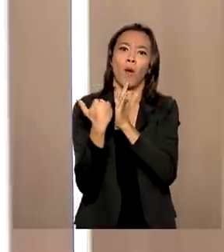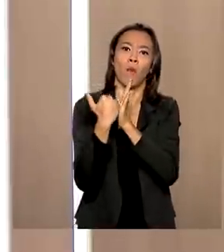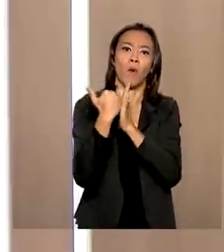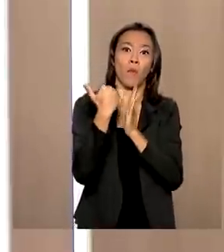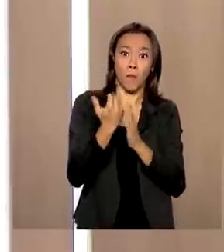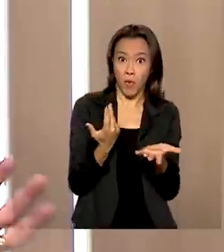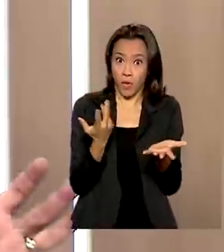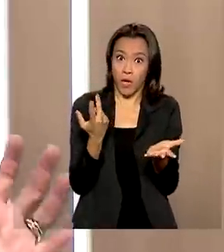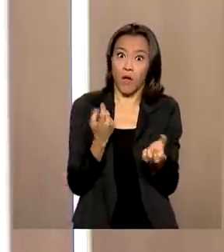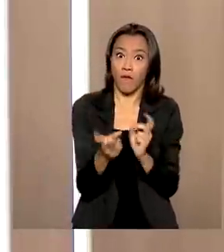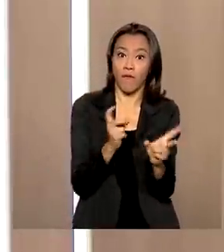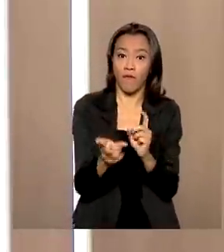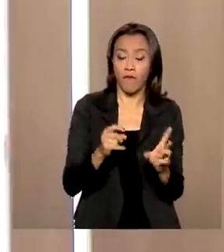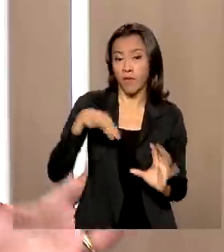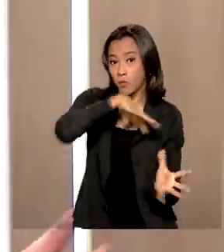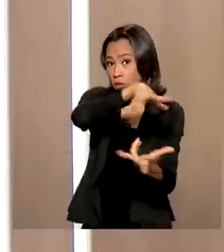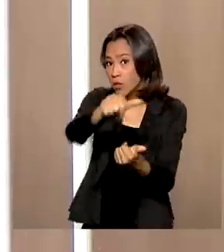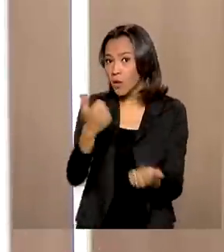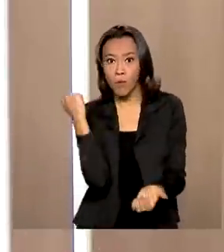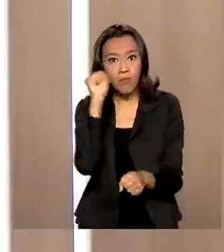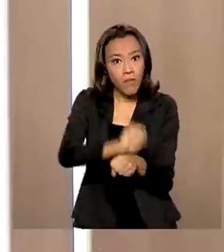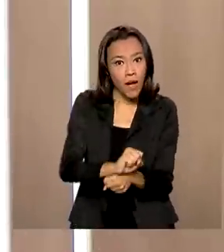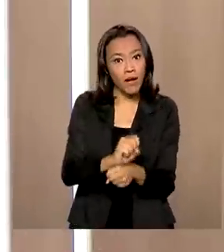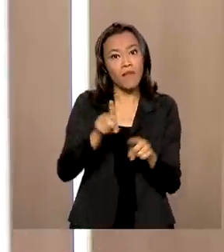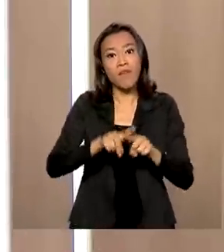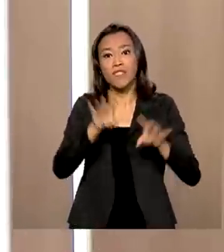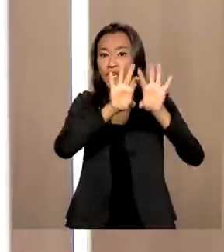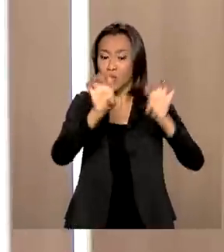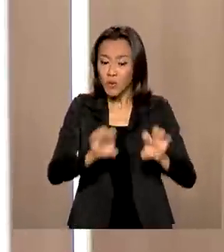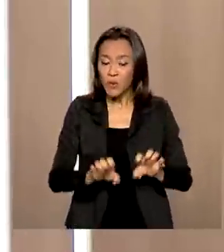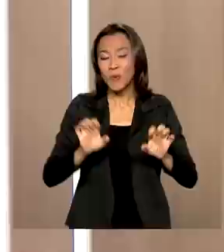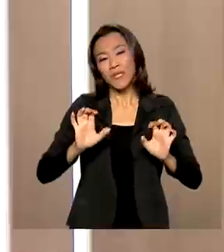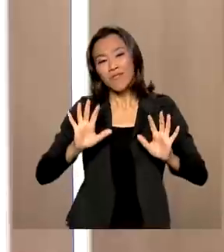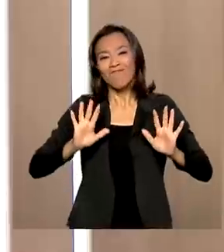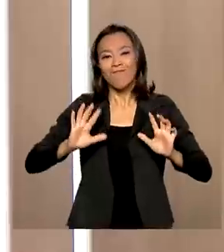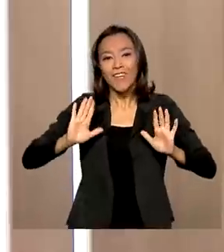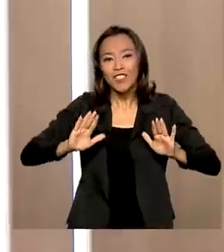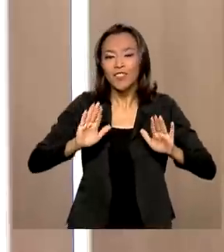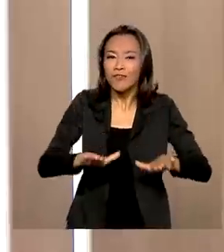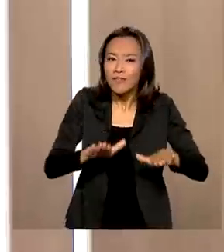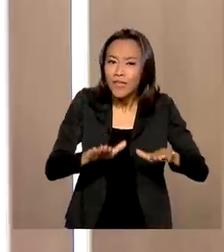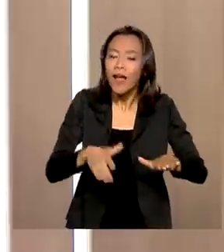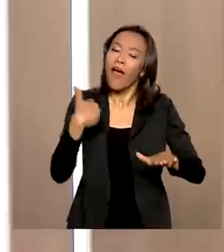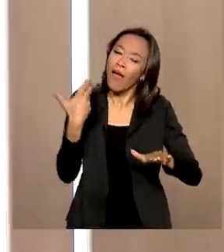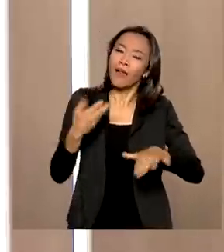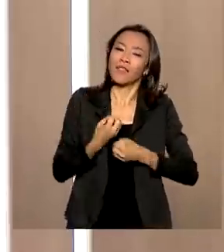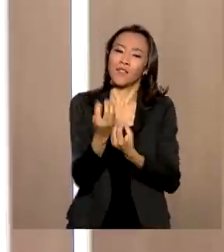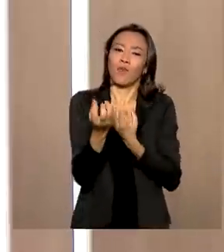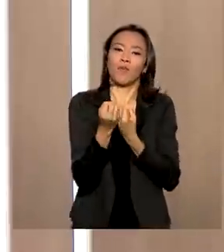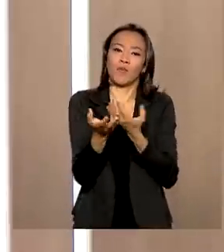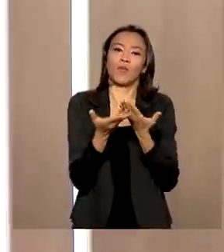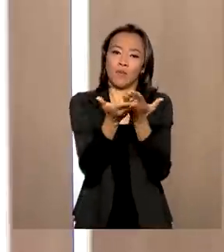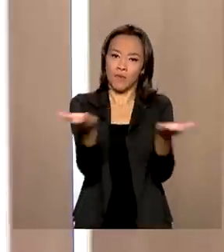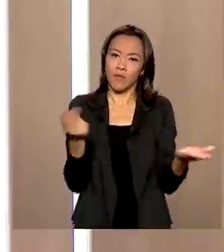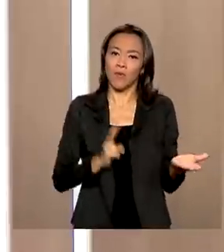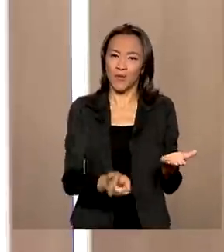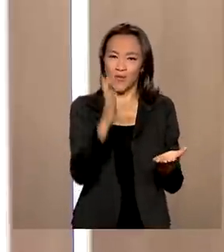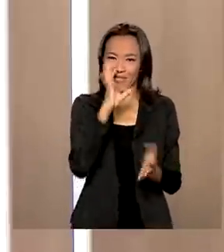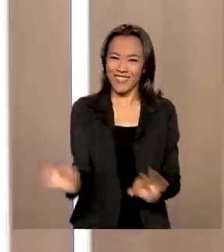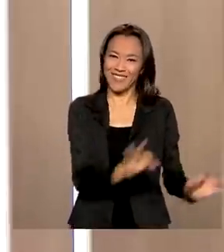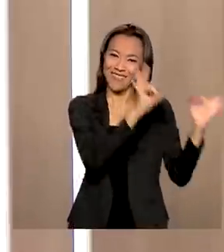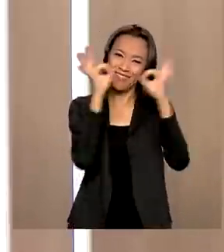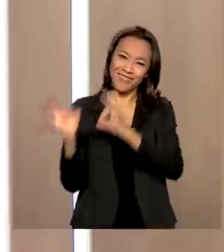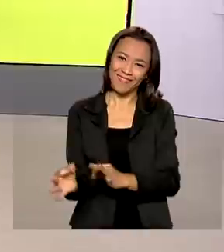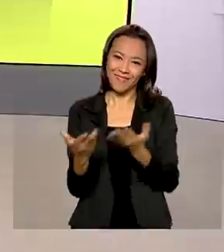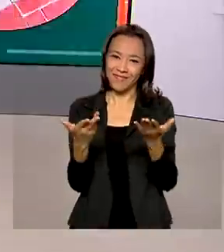para de crescer, mas a infraestrutura não cresce na mesma velocidade. Essa é a informação que nós tínhamos para você hoje, continue conosco, tenha um